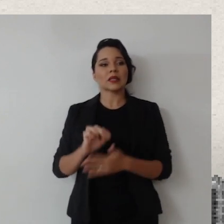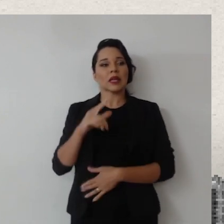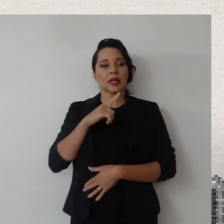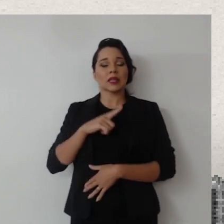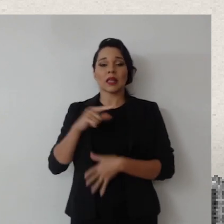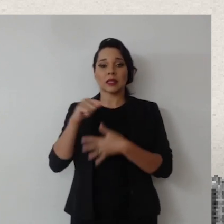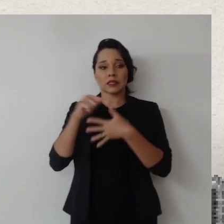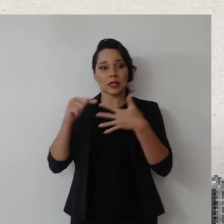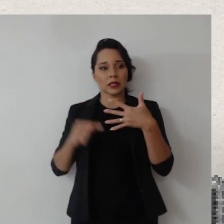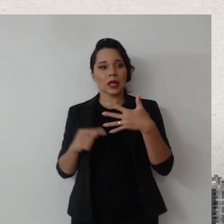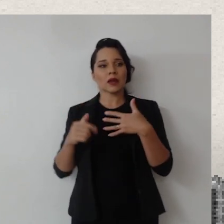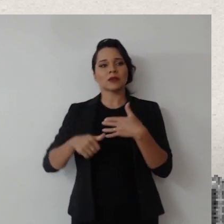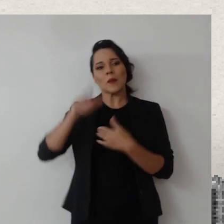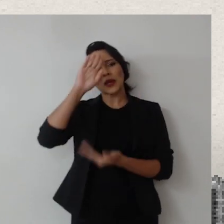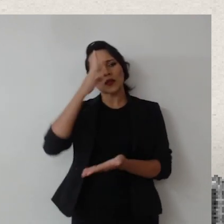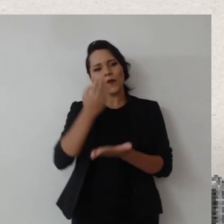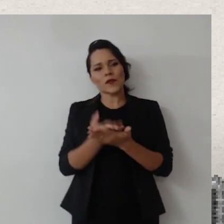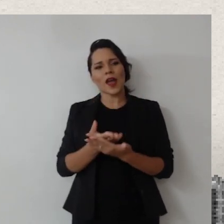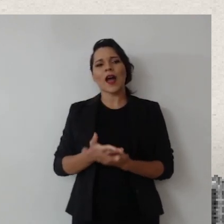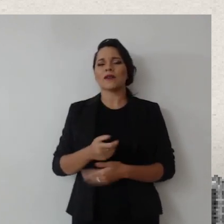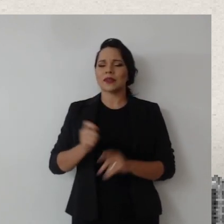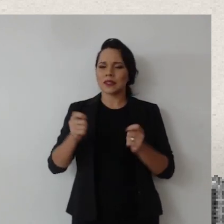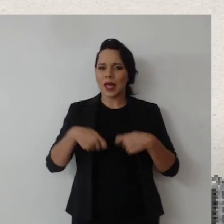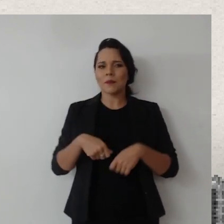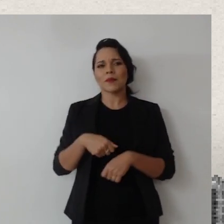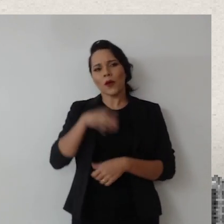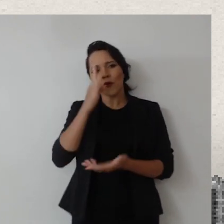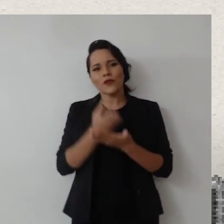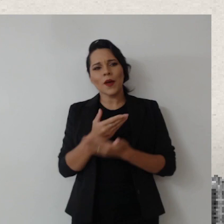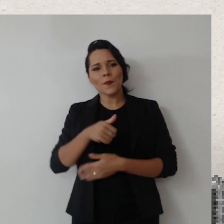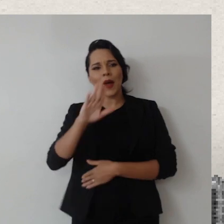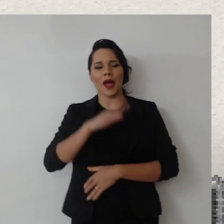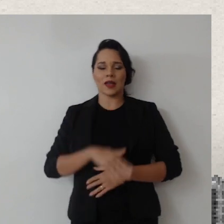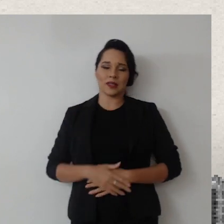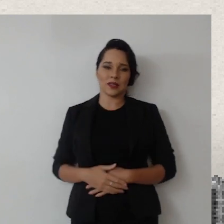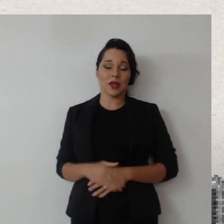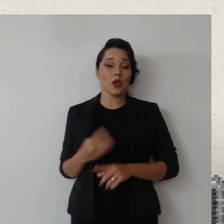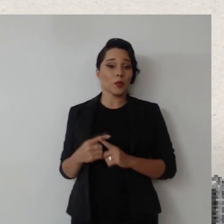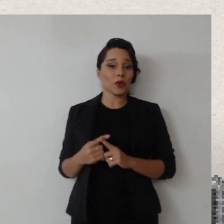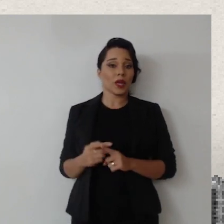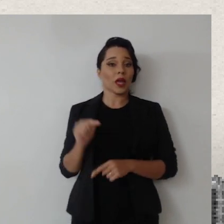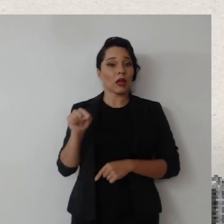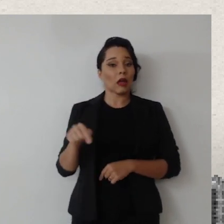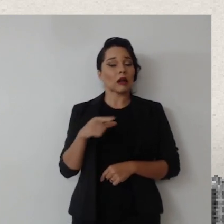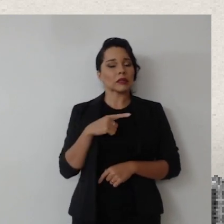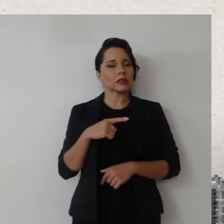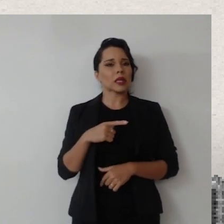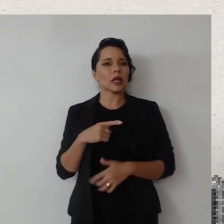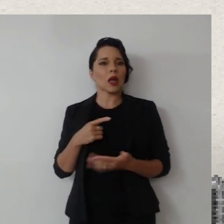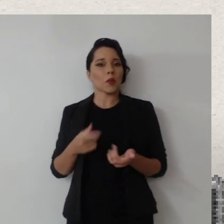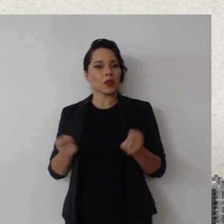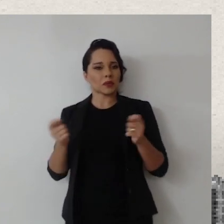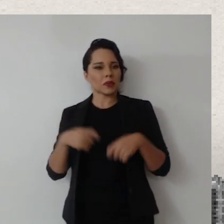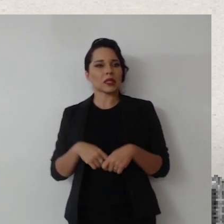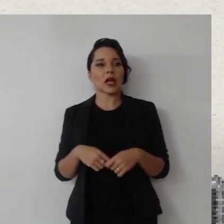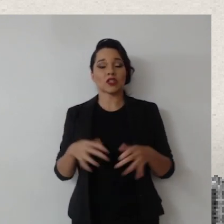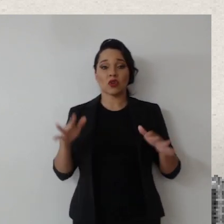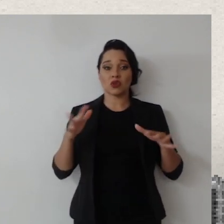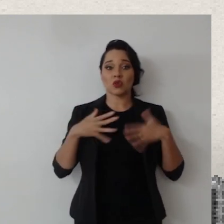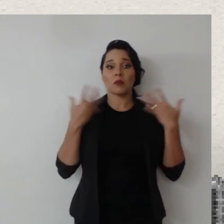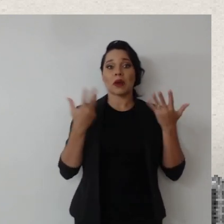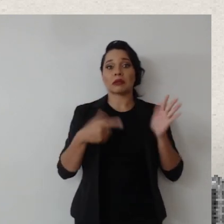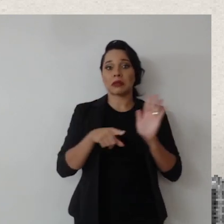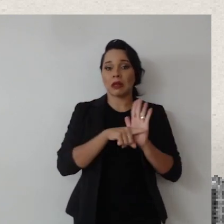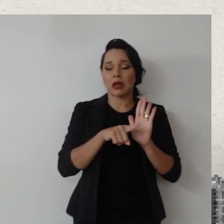adotam esses critérios são mais confiáveis. Elas têm uma menor possibilidade de ter uma